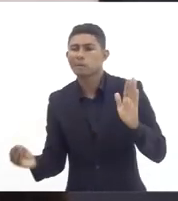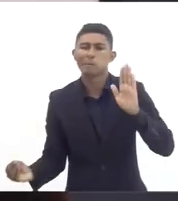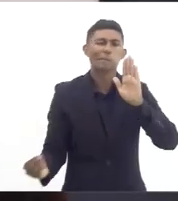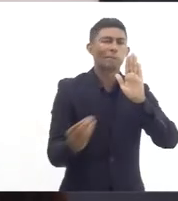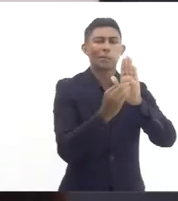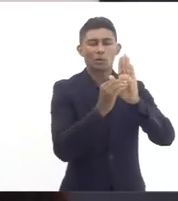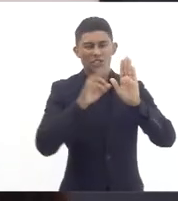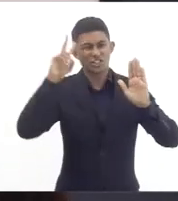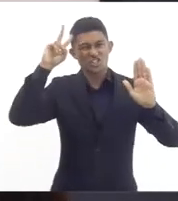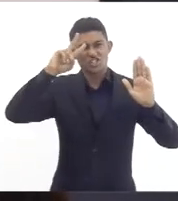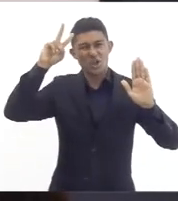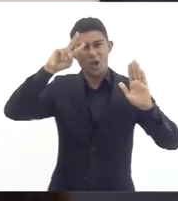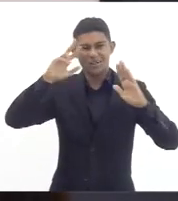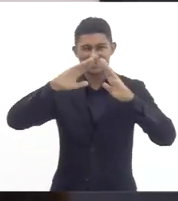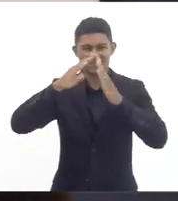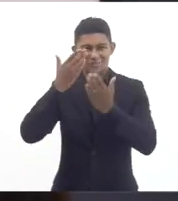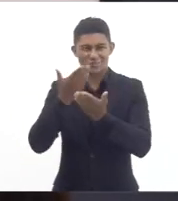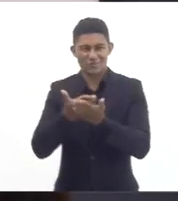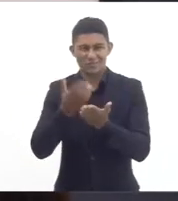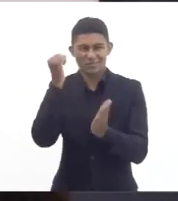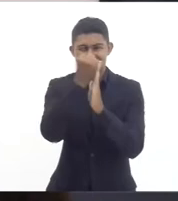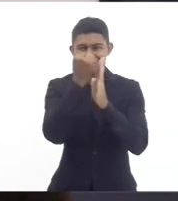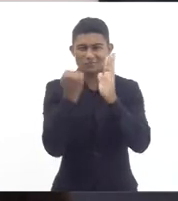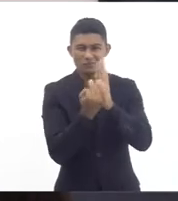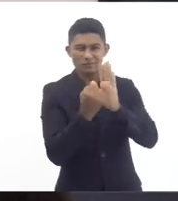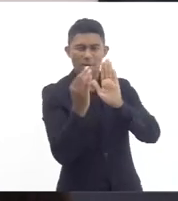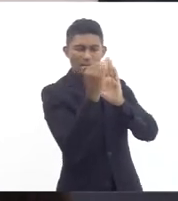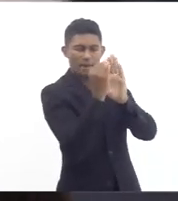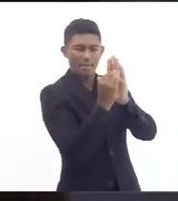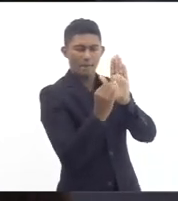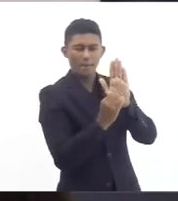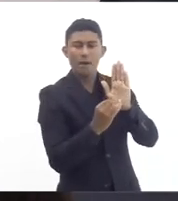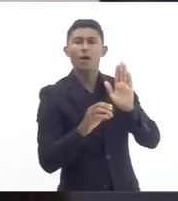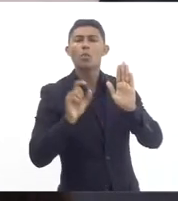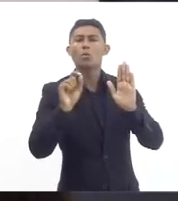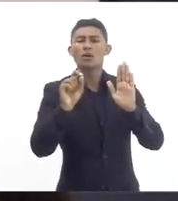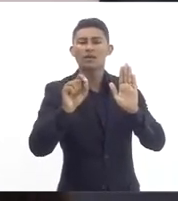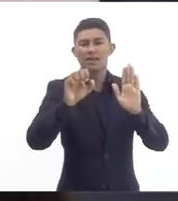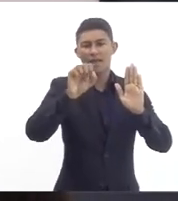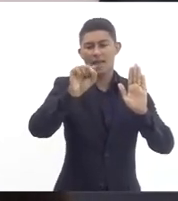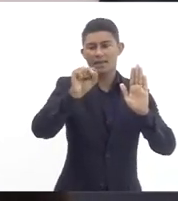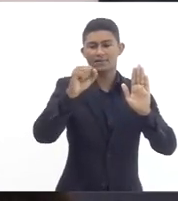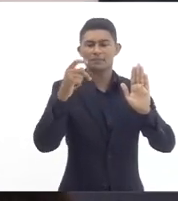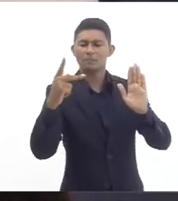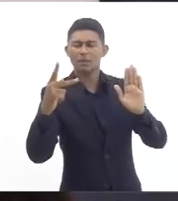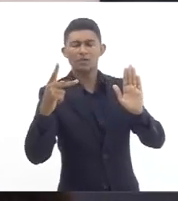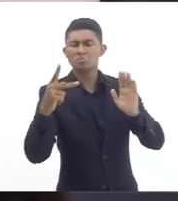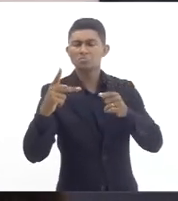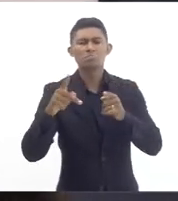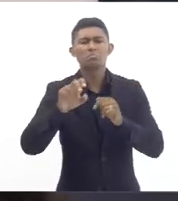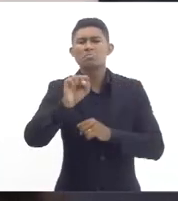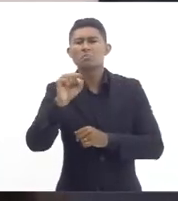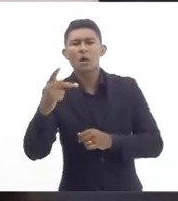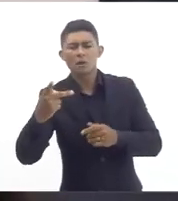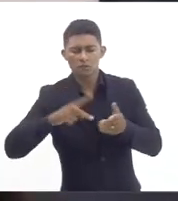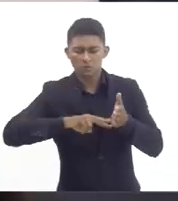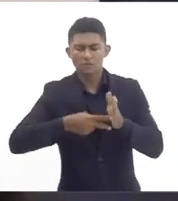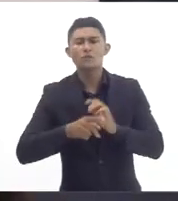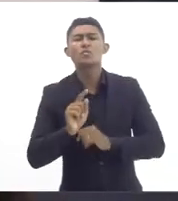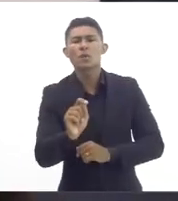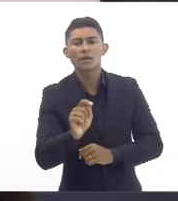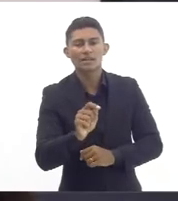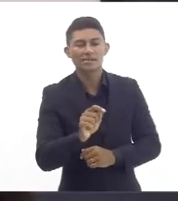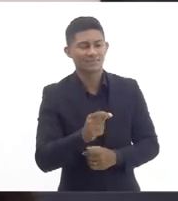que significava sem professor então os alunos ficavam sem professor e isso